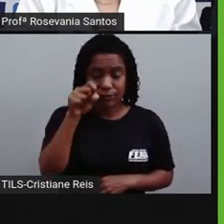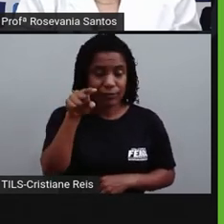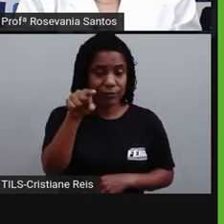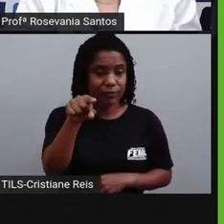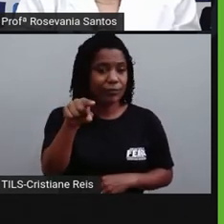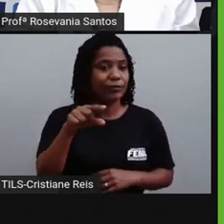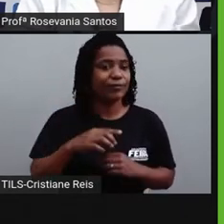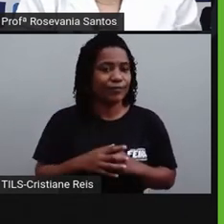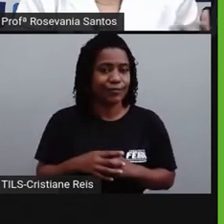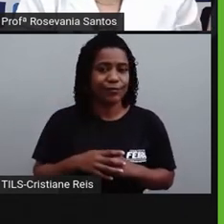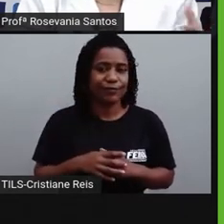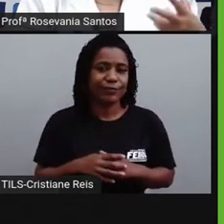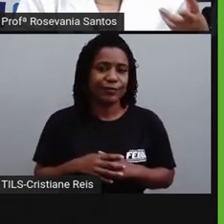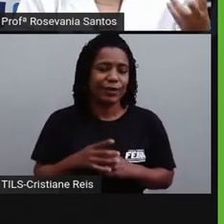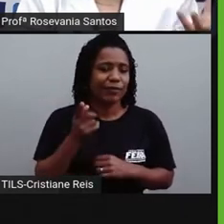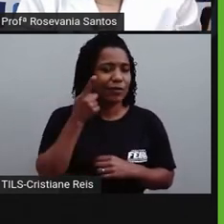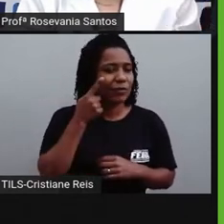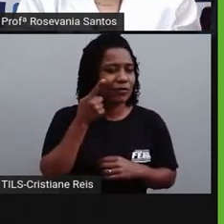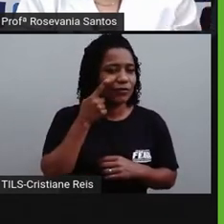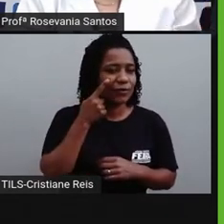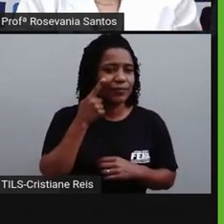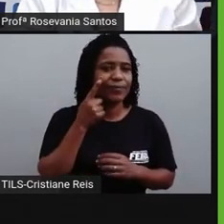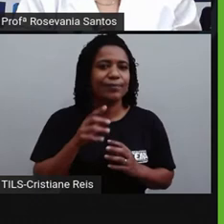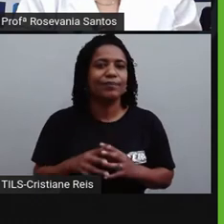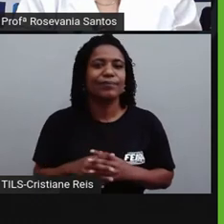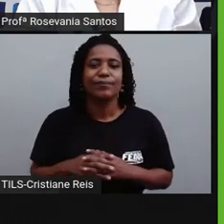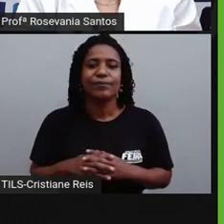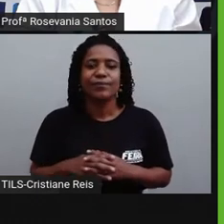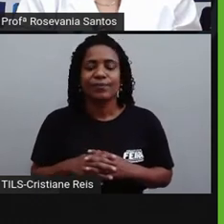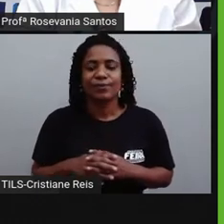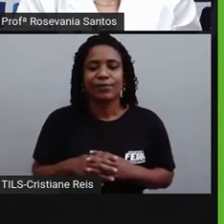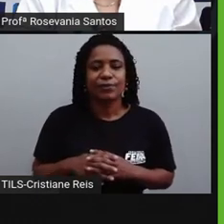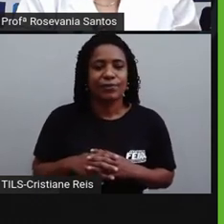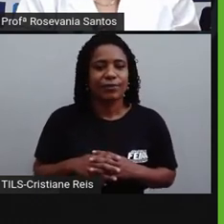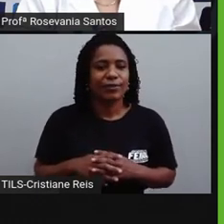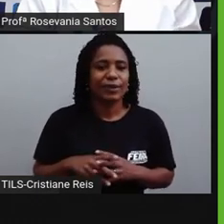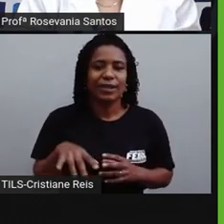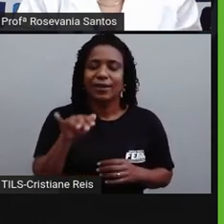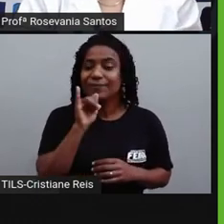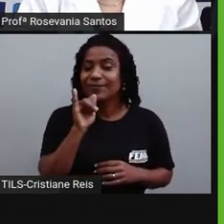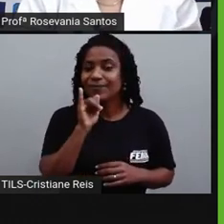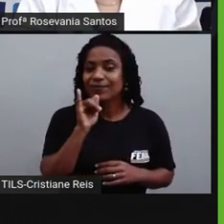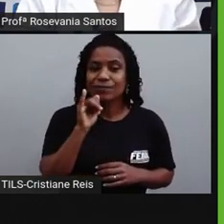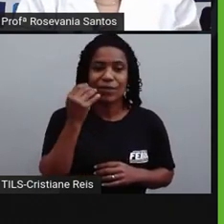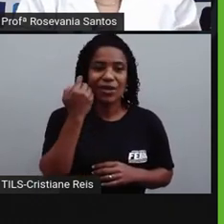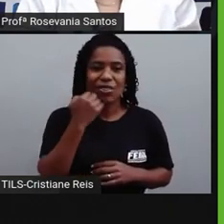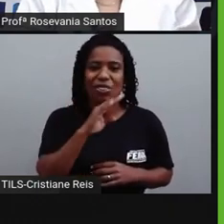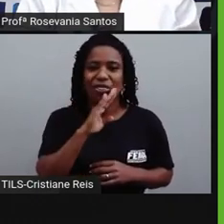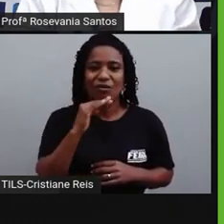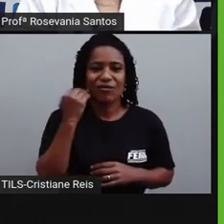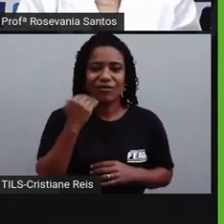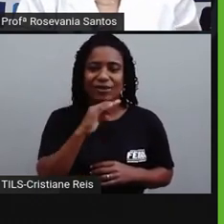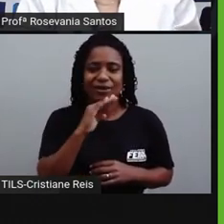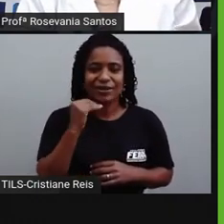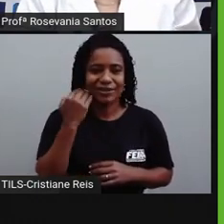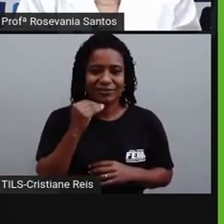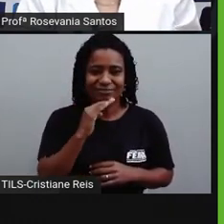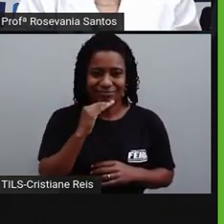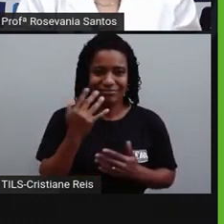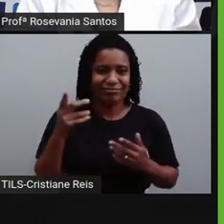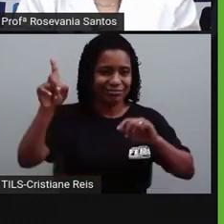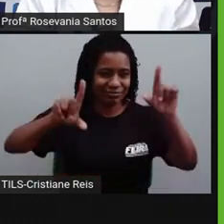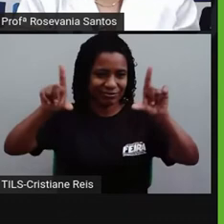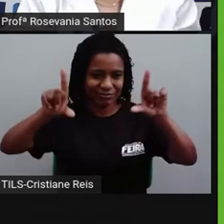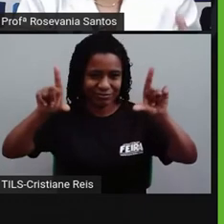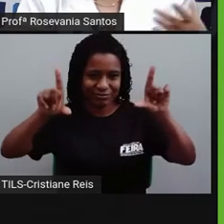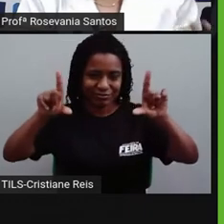exemplo, bora pegar uma coisa bem corriqueira da gente. A nossa novela, que a gente vai assistir aqui, nesse horário